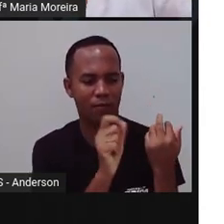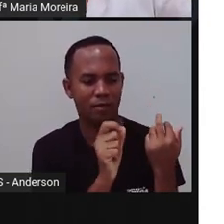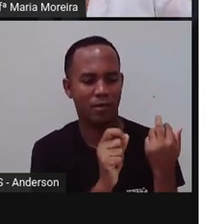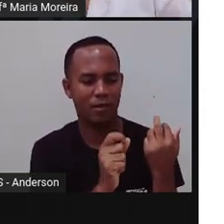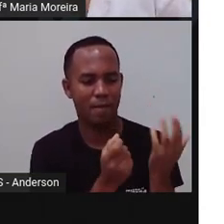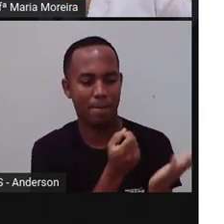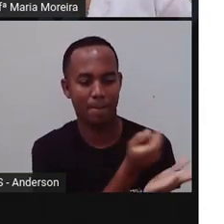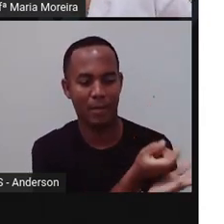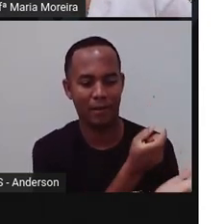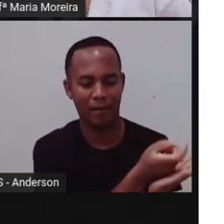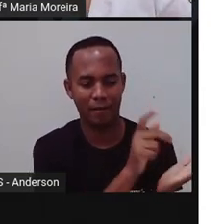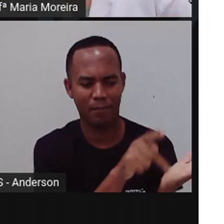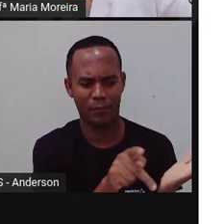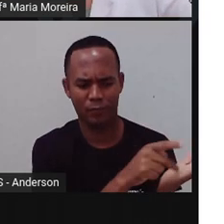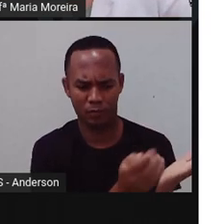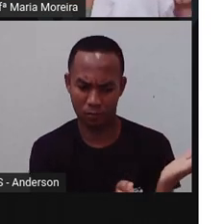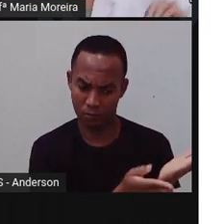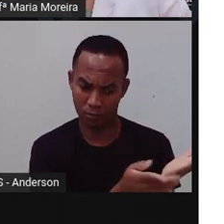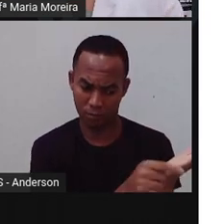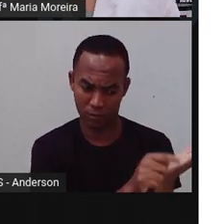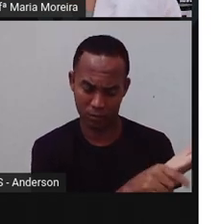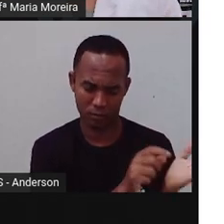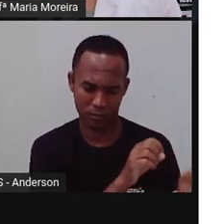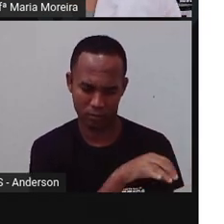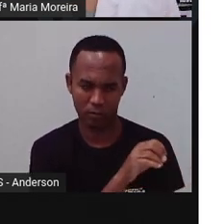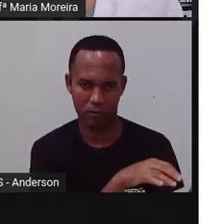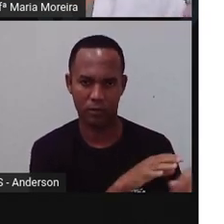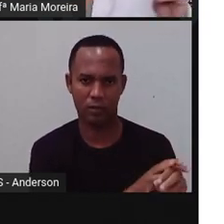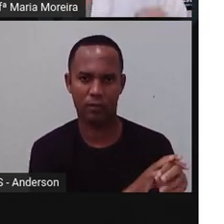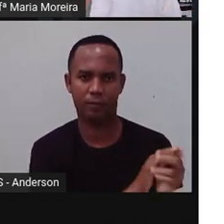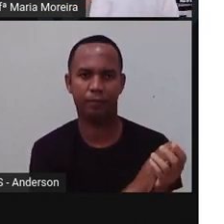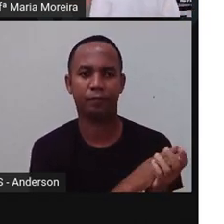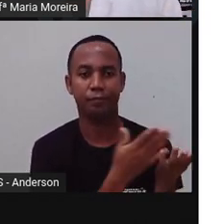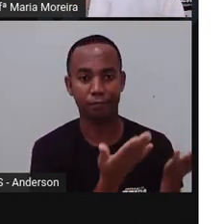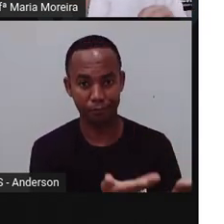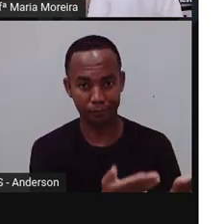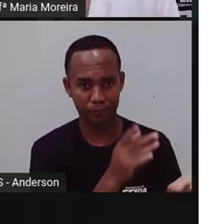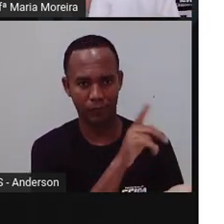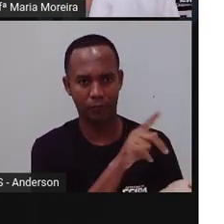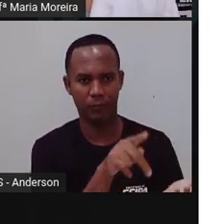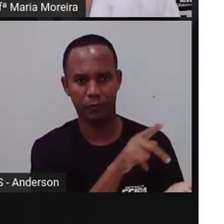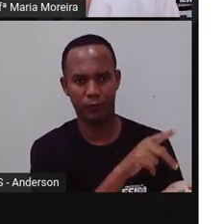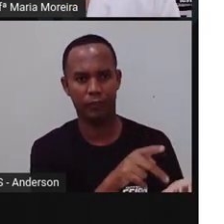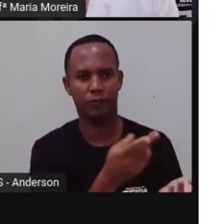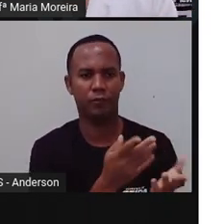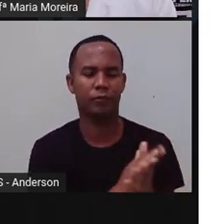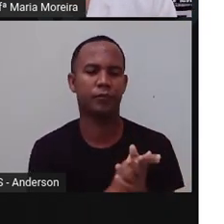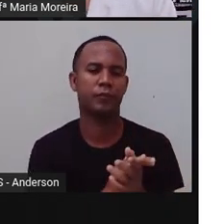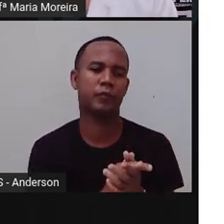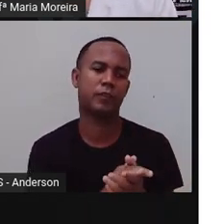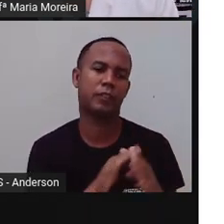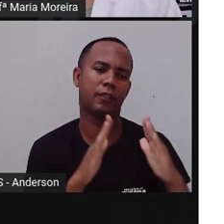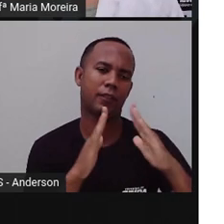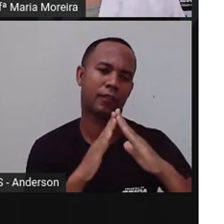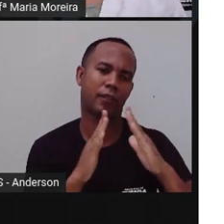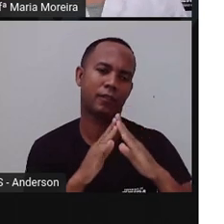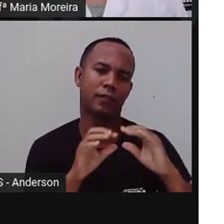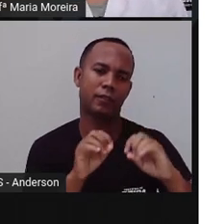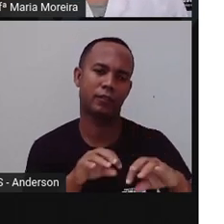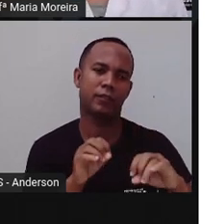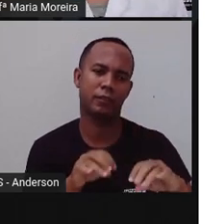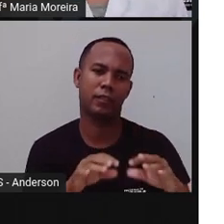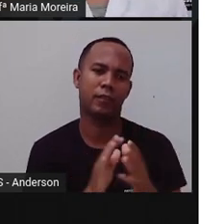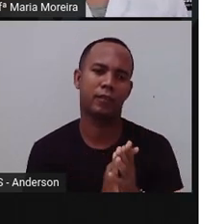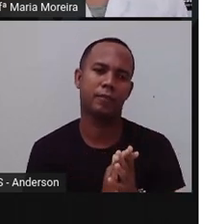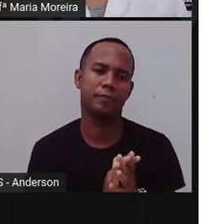a ser de uma outra pessoa. Quem é essa outra pessoa? O professor, que vai atender em casa. Mas lembrando